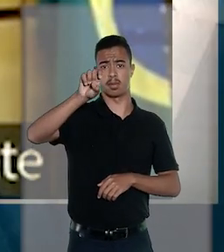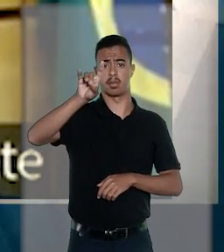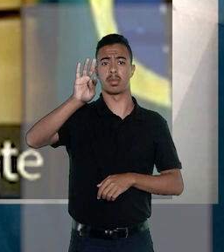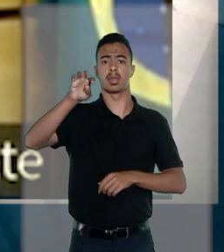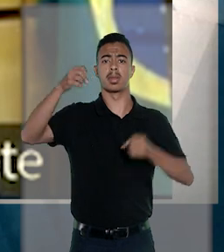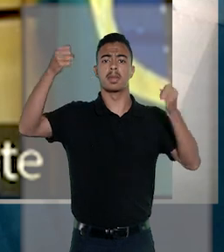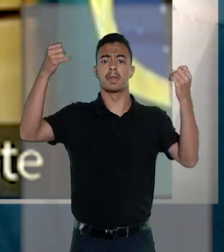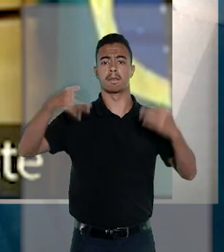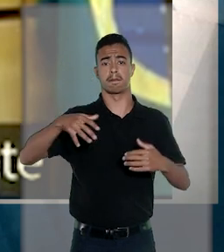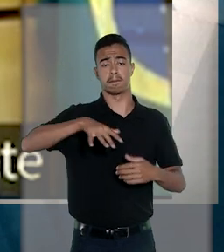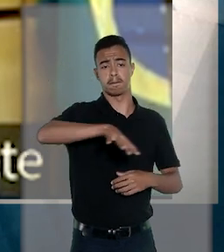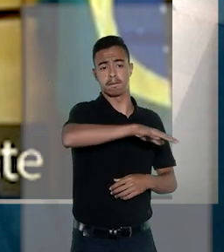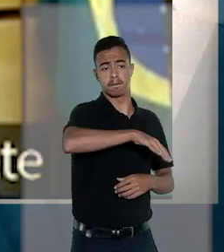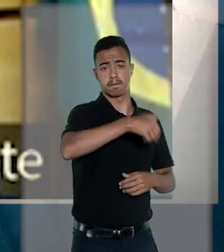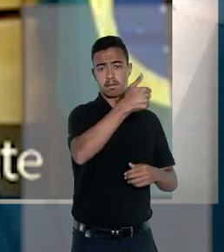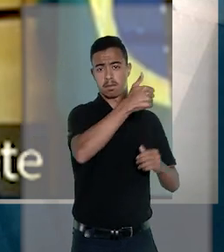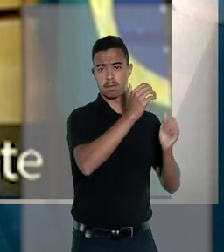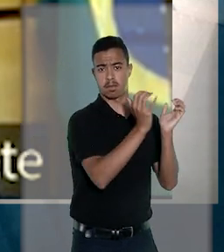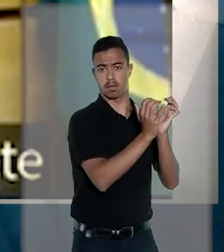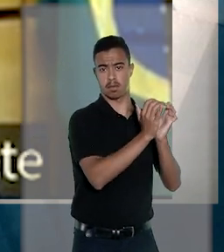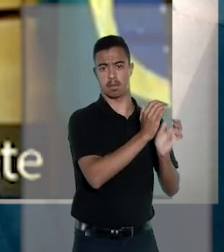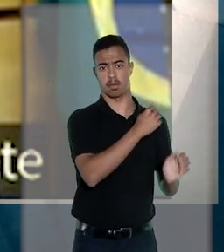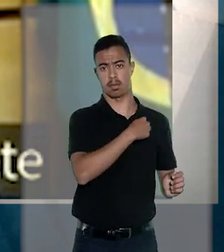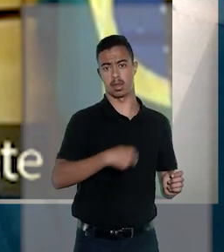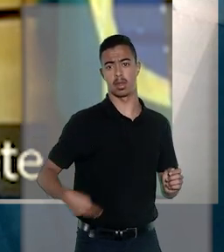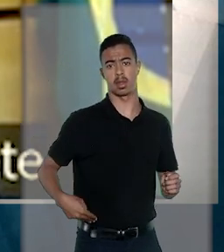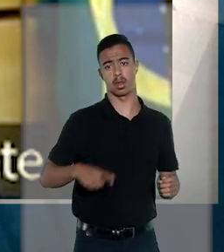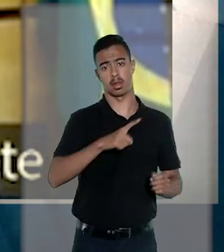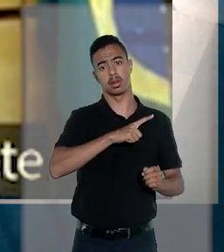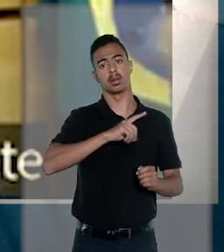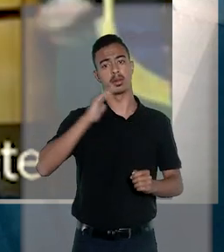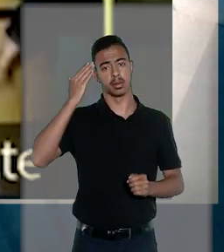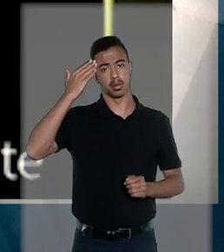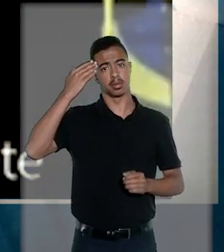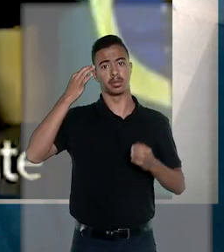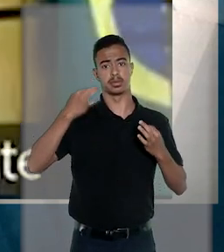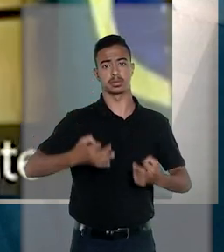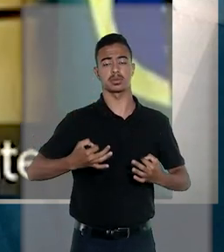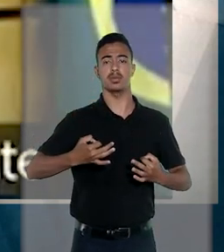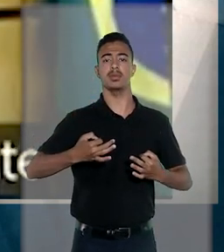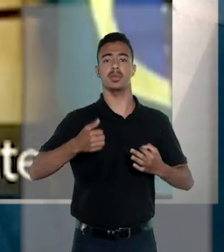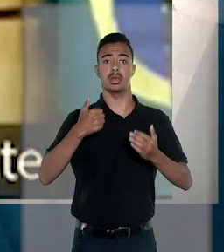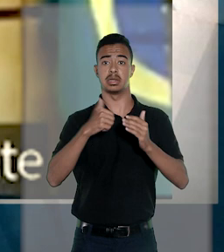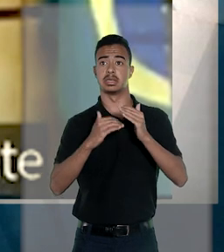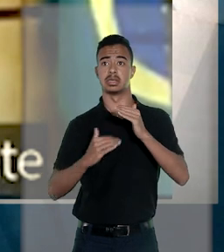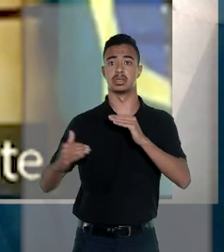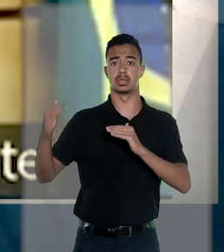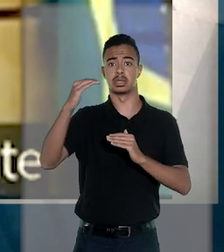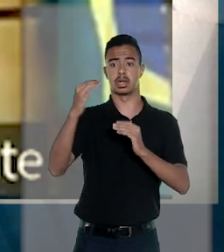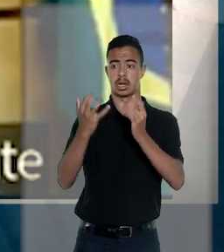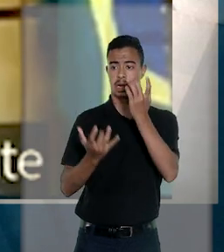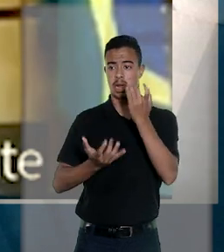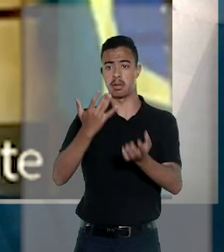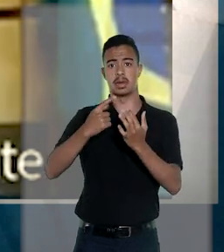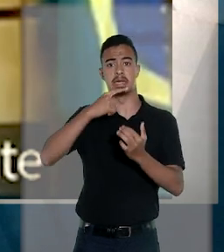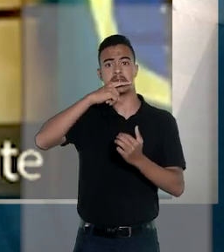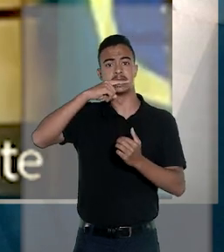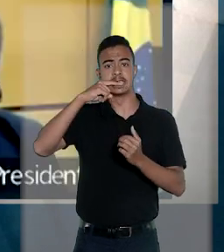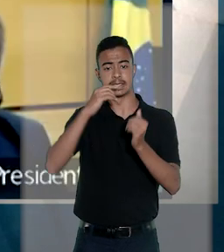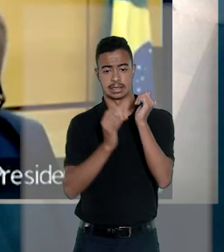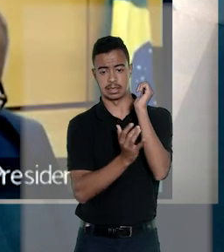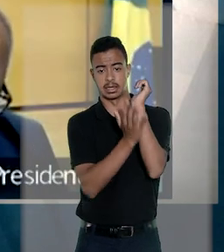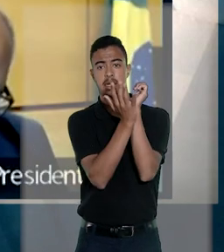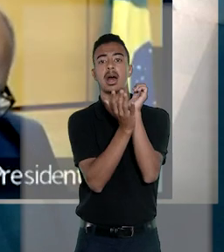Gonçalves, explicou que os ministros da primeira sessão possuem entendimento de que é lícita a queima da palha de cana-de